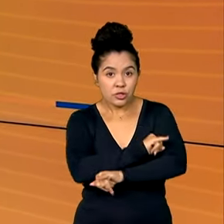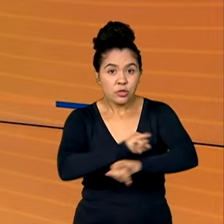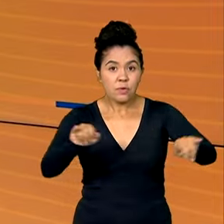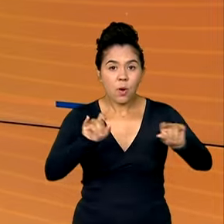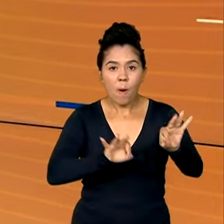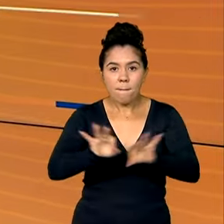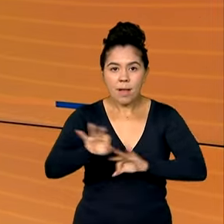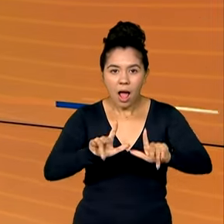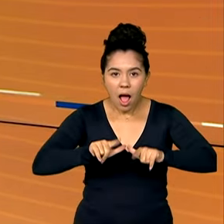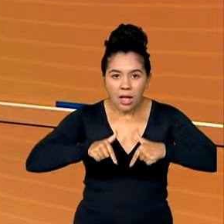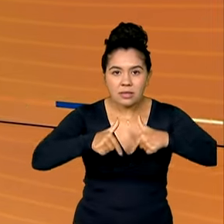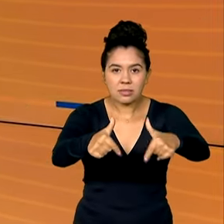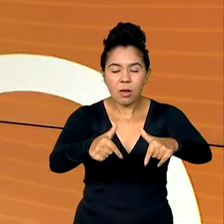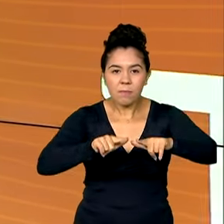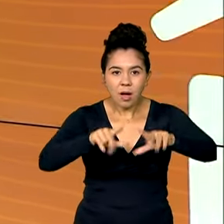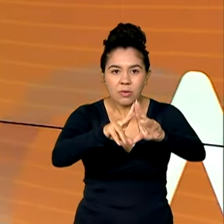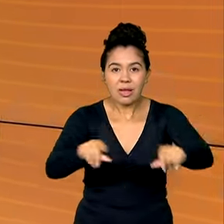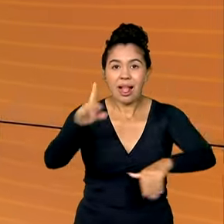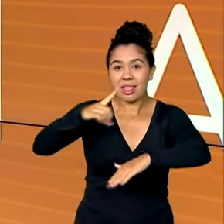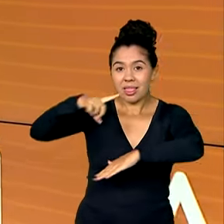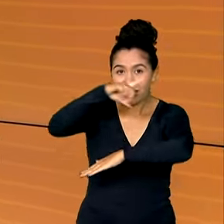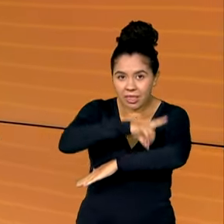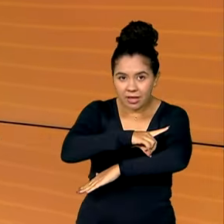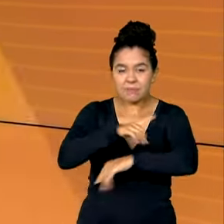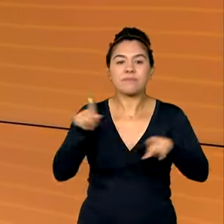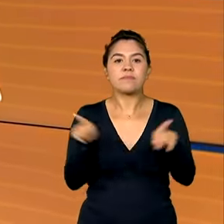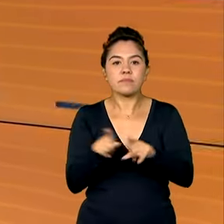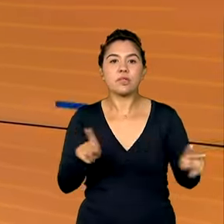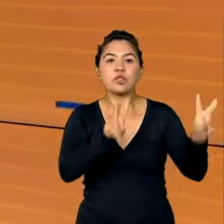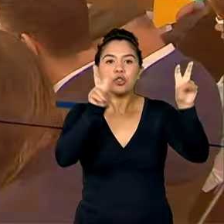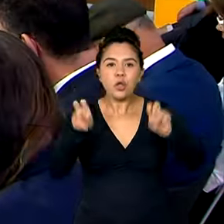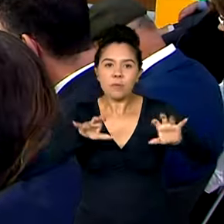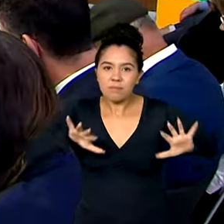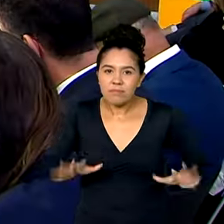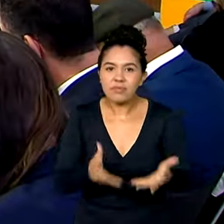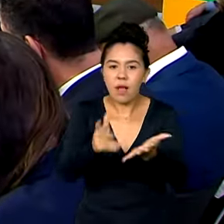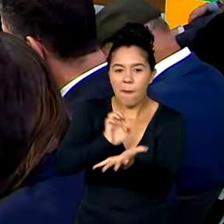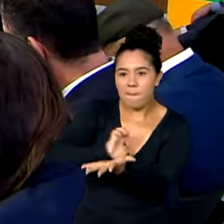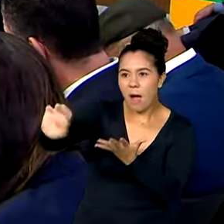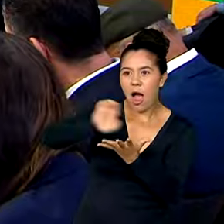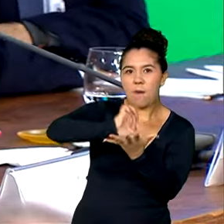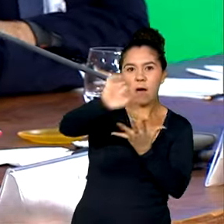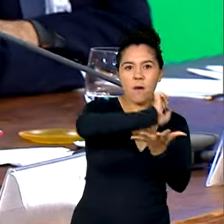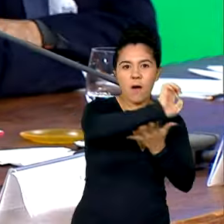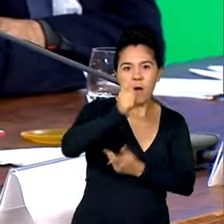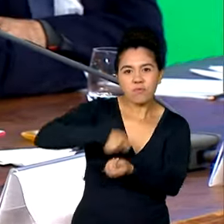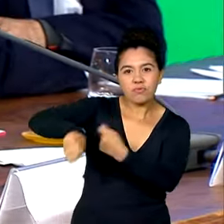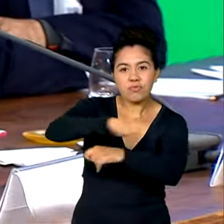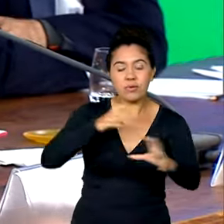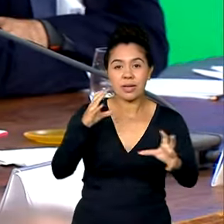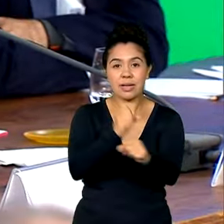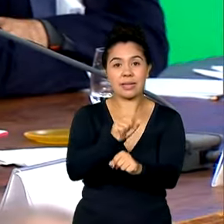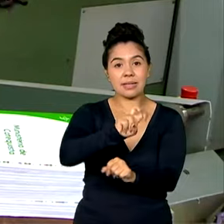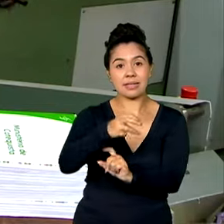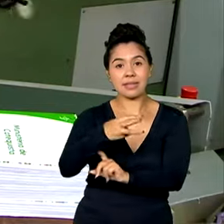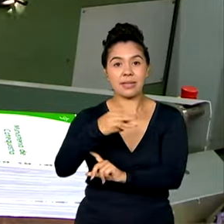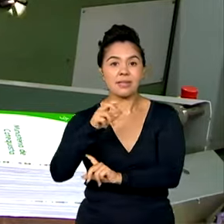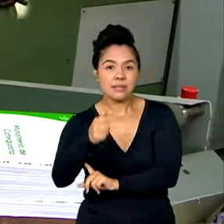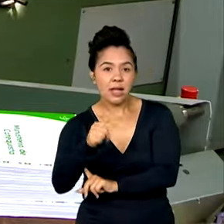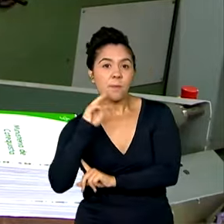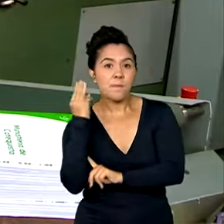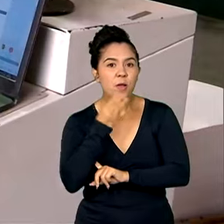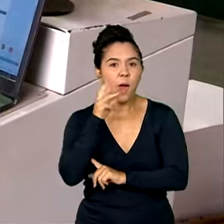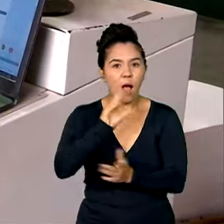ação de enfrentamento à dengue. Incentivo à exportação. Investimentos de 537 milhões de